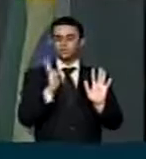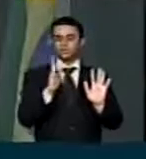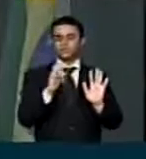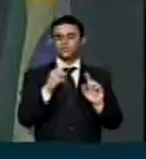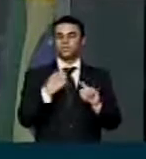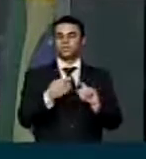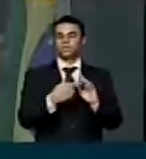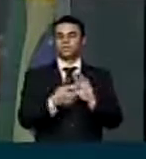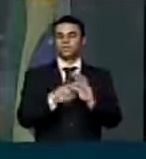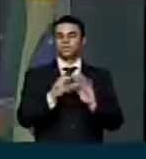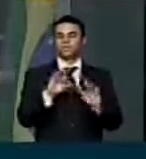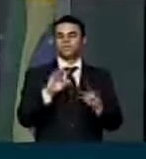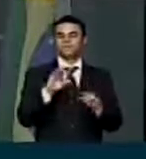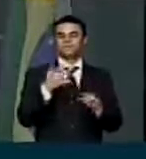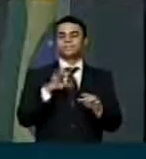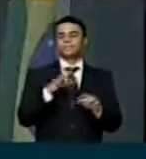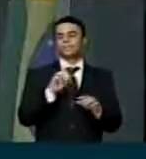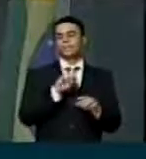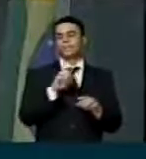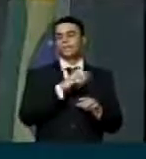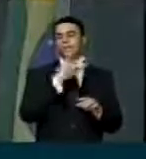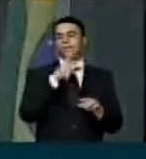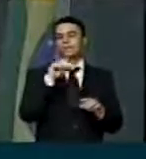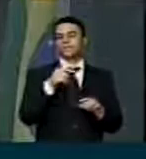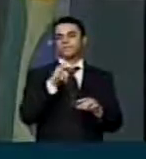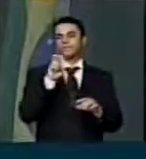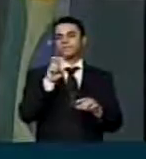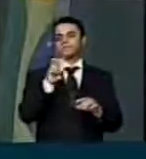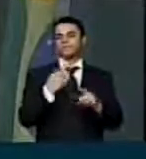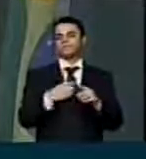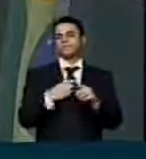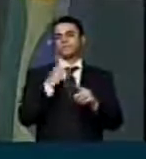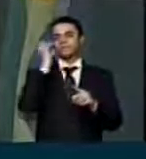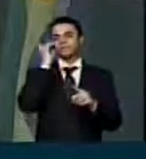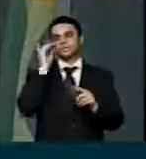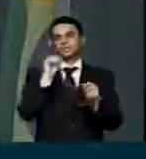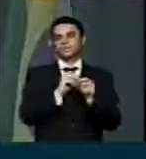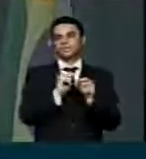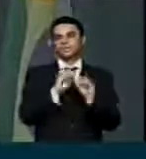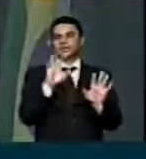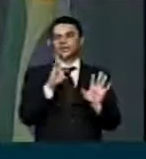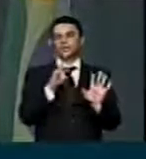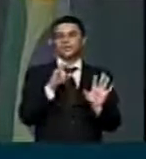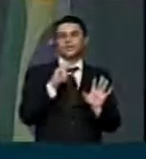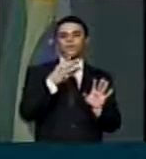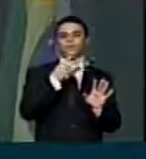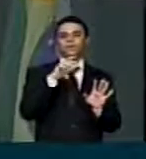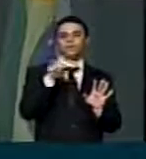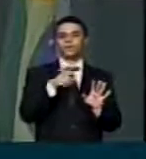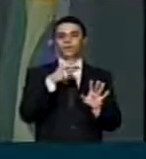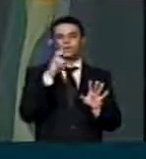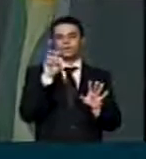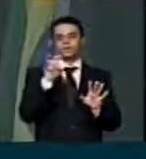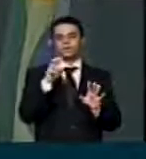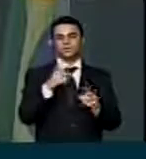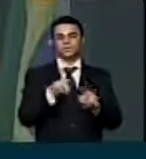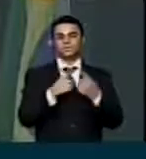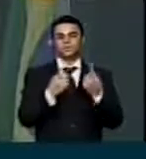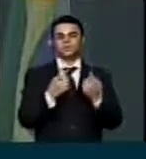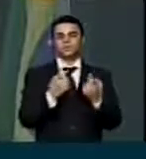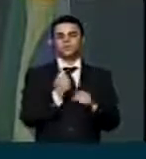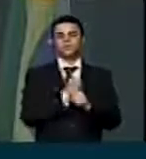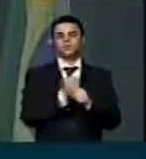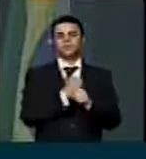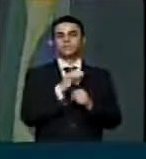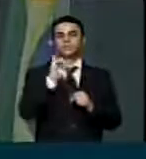,5 que a presidente Dilma está dando de correção na tabela, dando não, está corrigindo em 4,5, num ano em que a inflação está 6